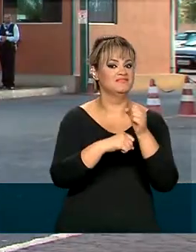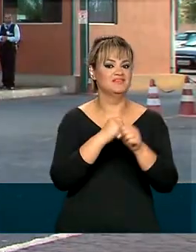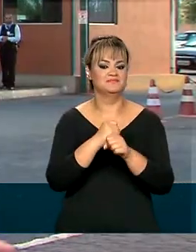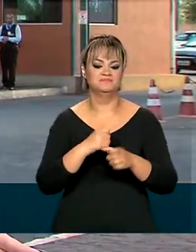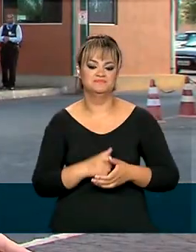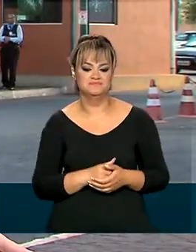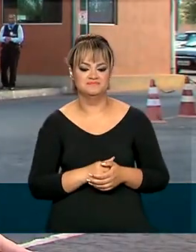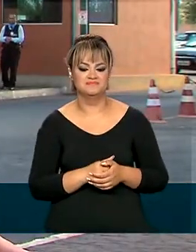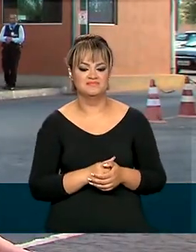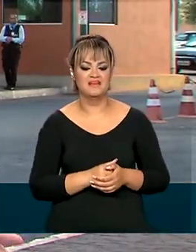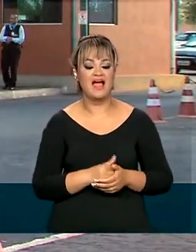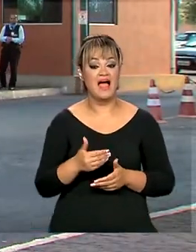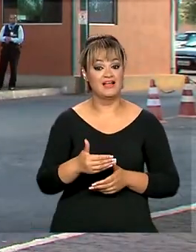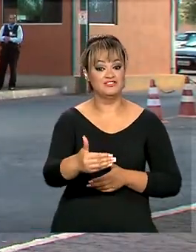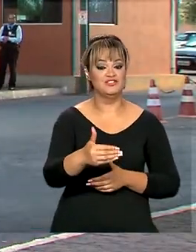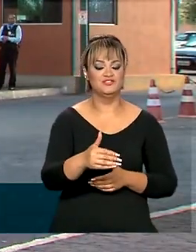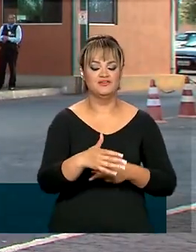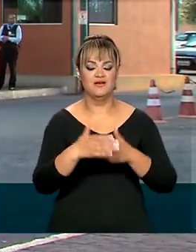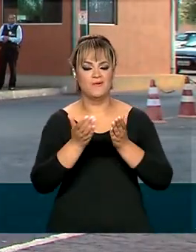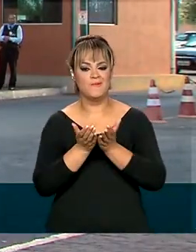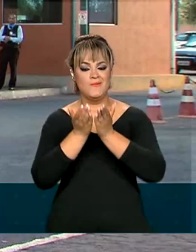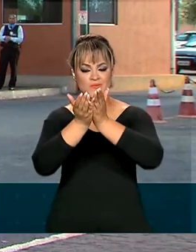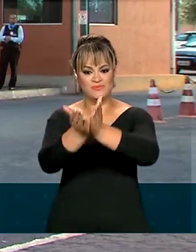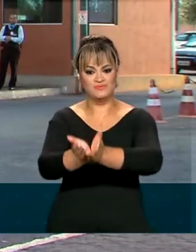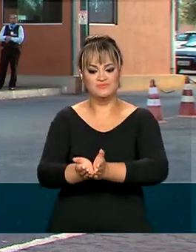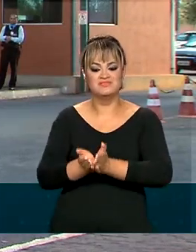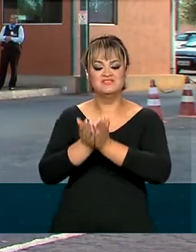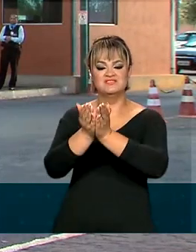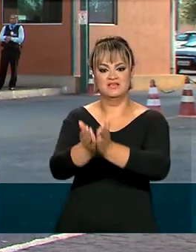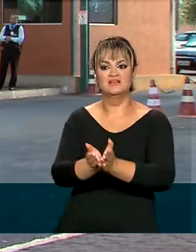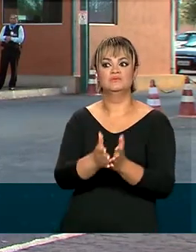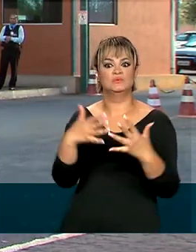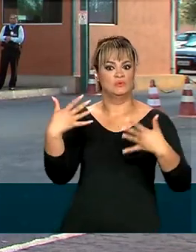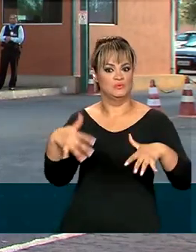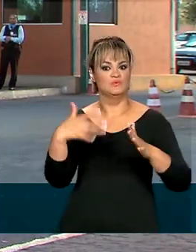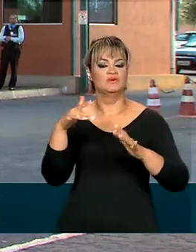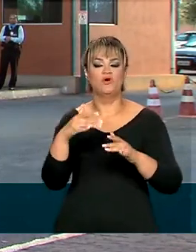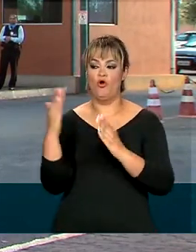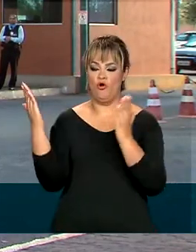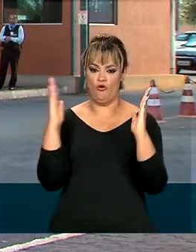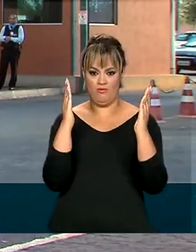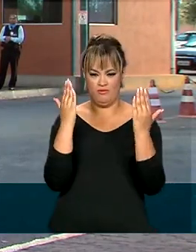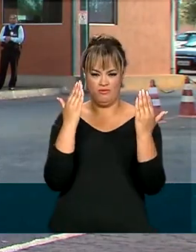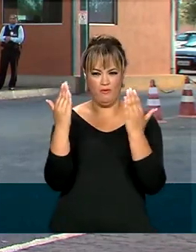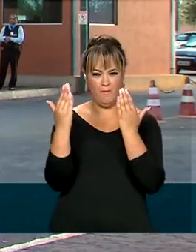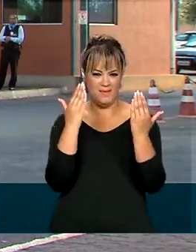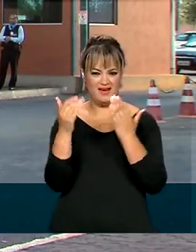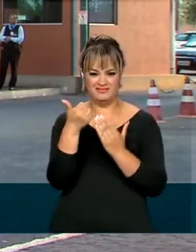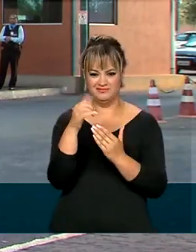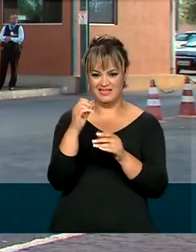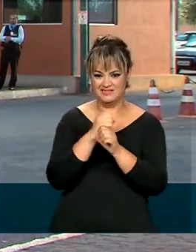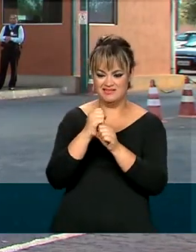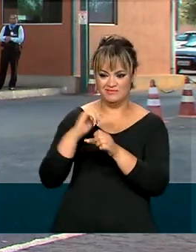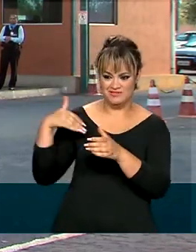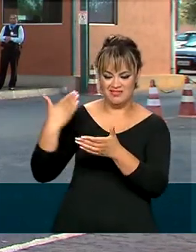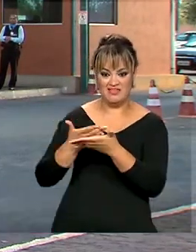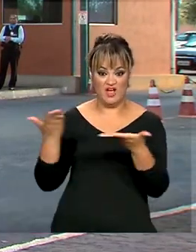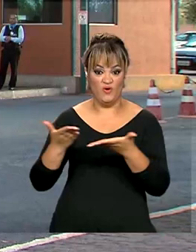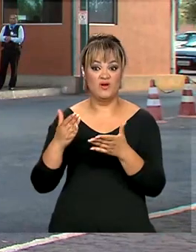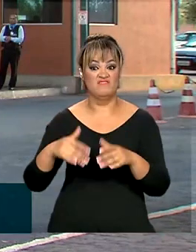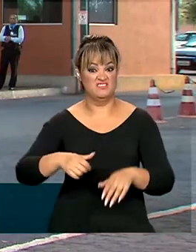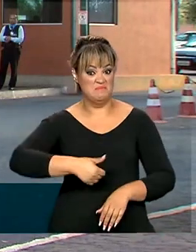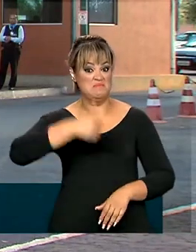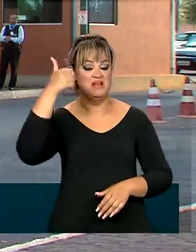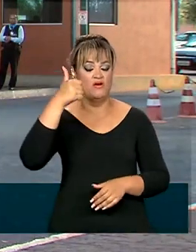que vem. A próxima temporada de cruzeiros será a maior dos últimos 10 anos, injetando na economia brasileira cerca